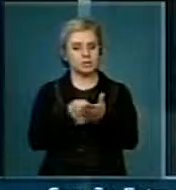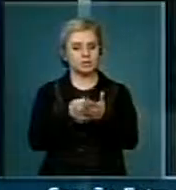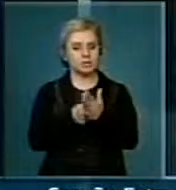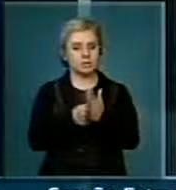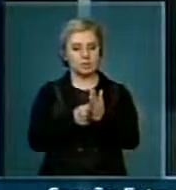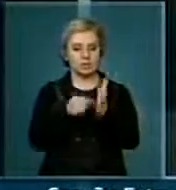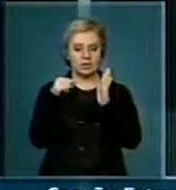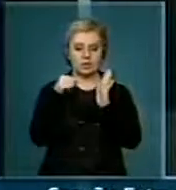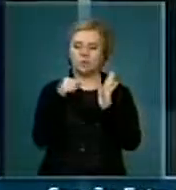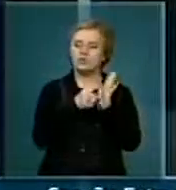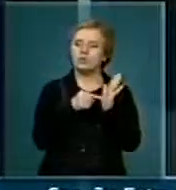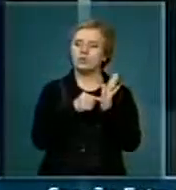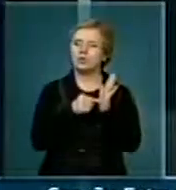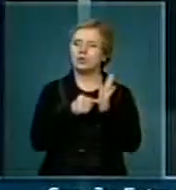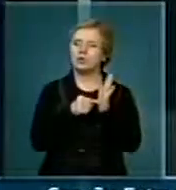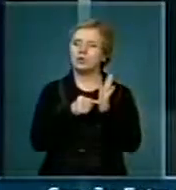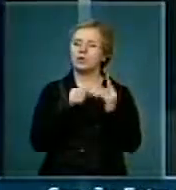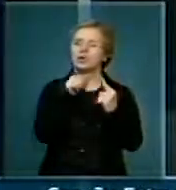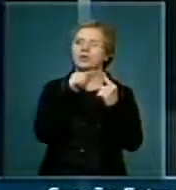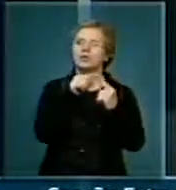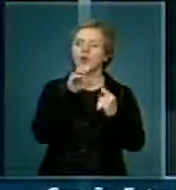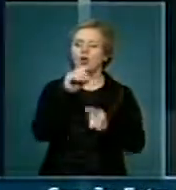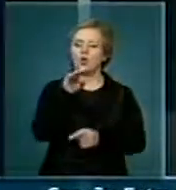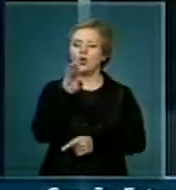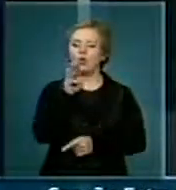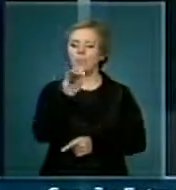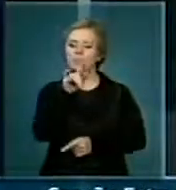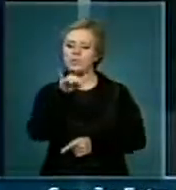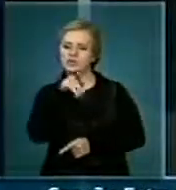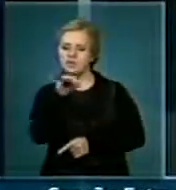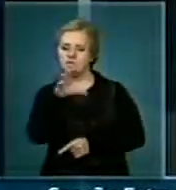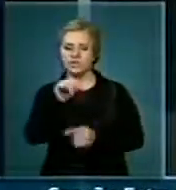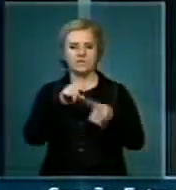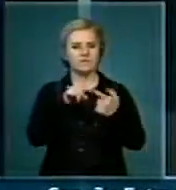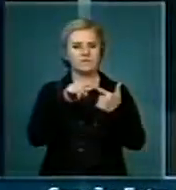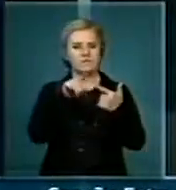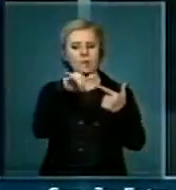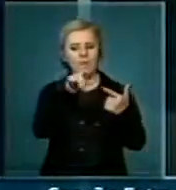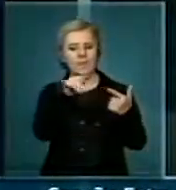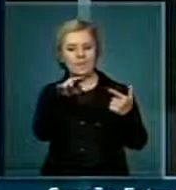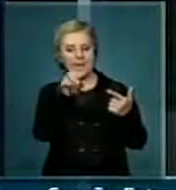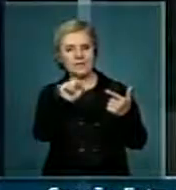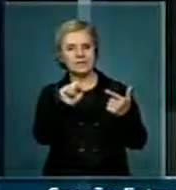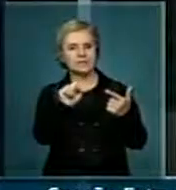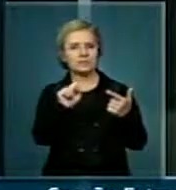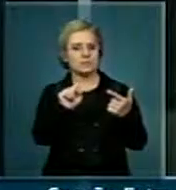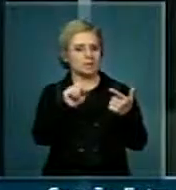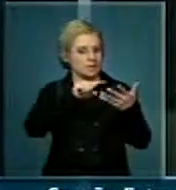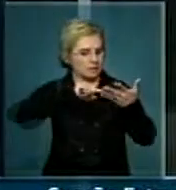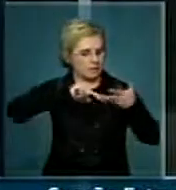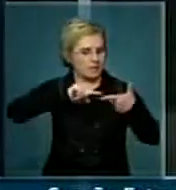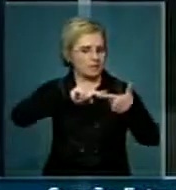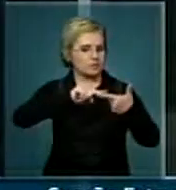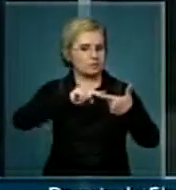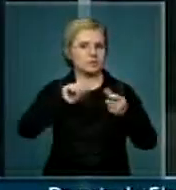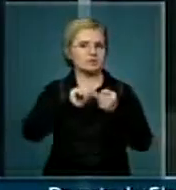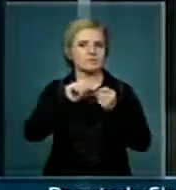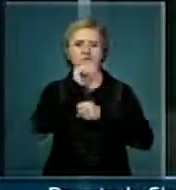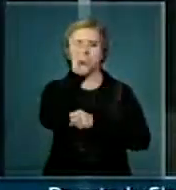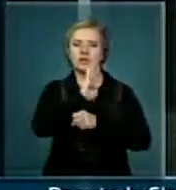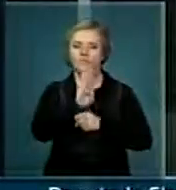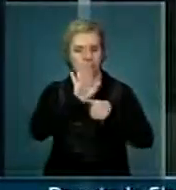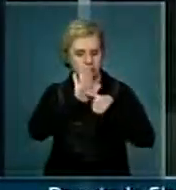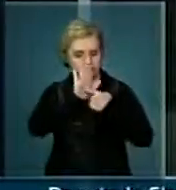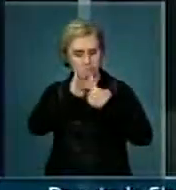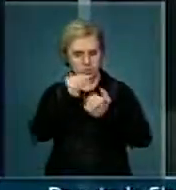objetivos, mas metas muito claras para serem cumpridas. Aí sim, nós estaremos fazendo com que o Brasil se projete no cenário